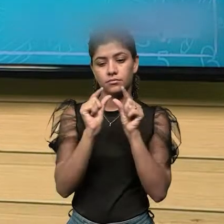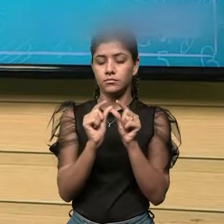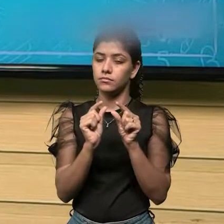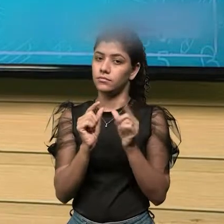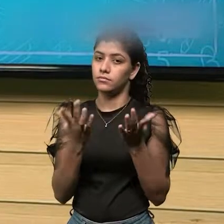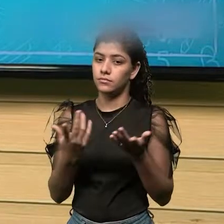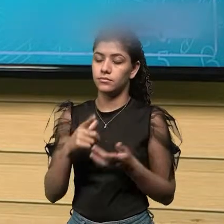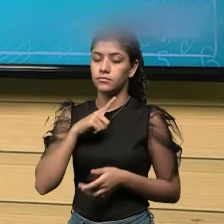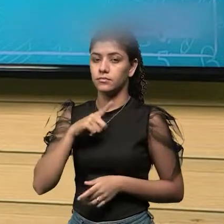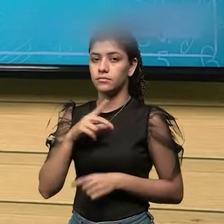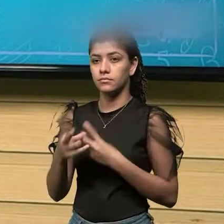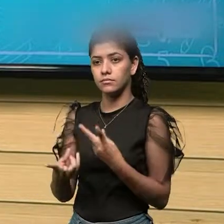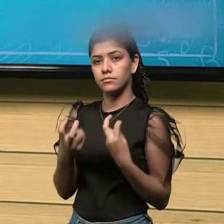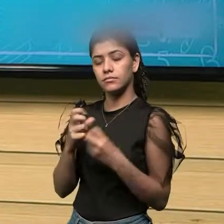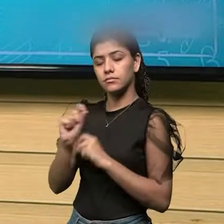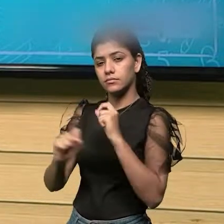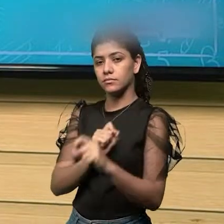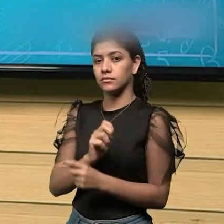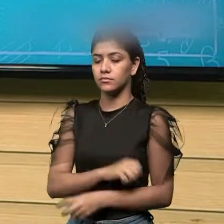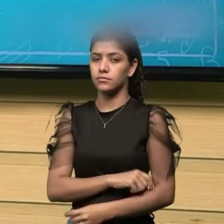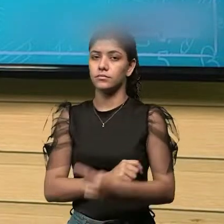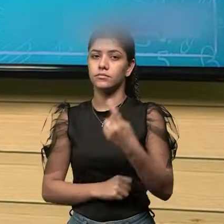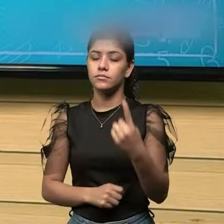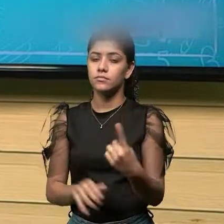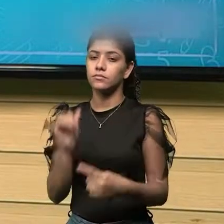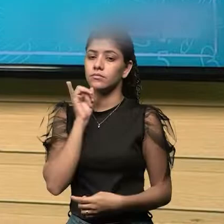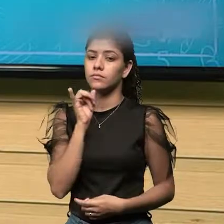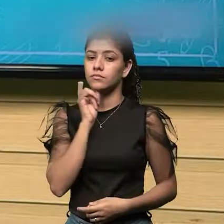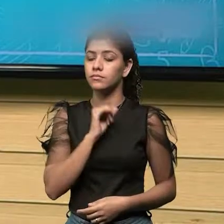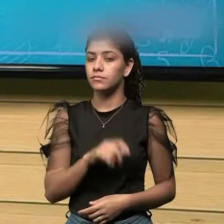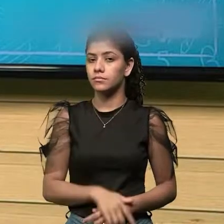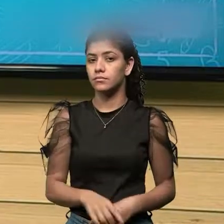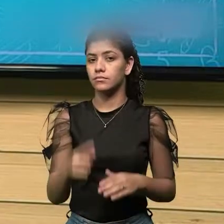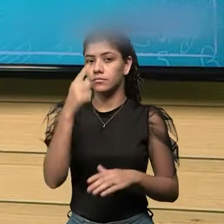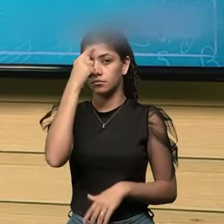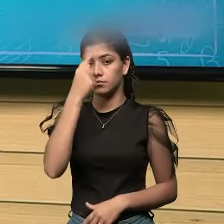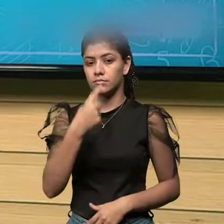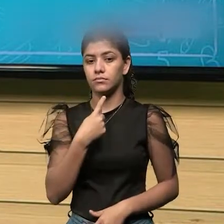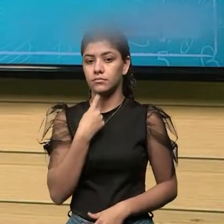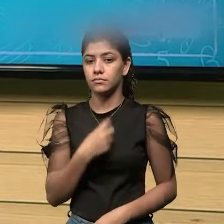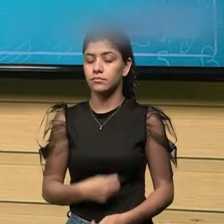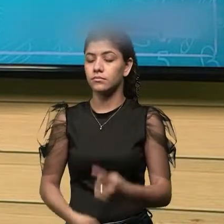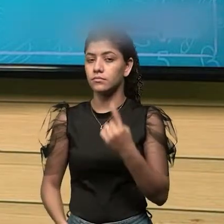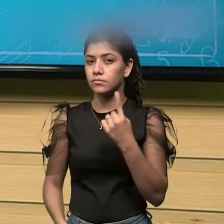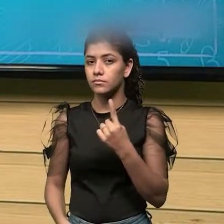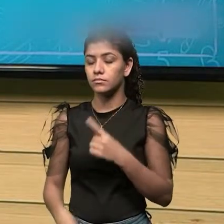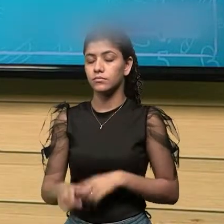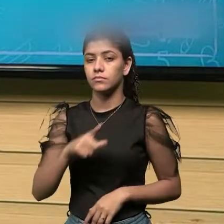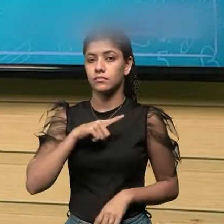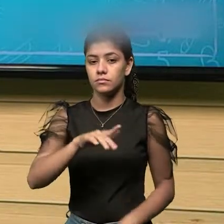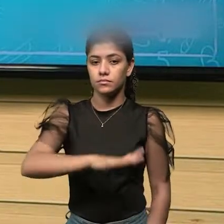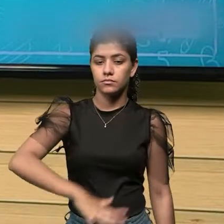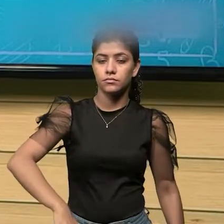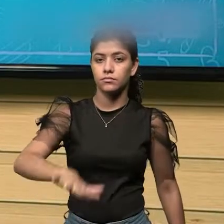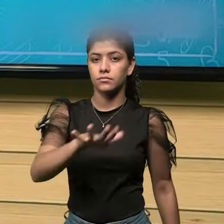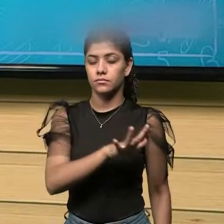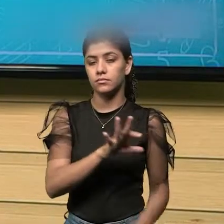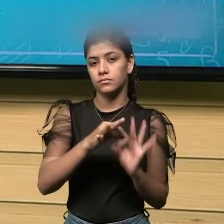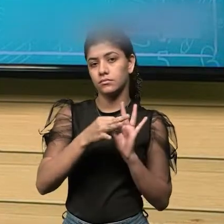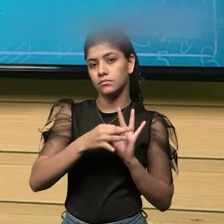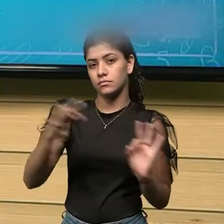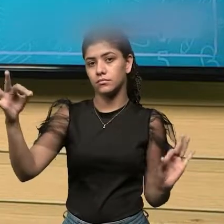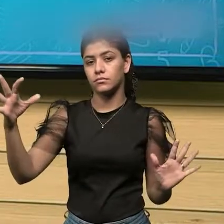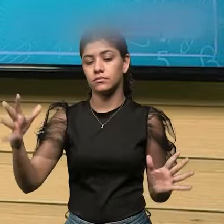vendo um dos exemplos, nessa imagem, é só um dos exemplos em que esta área de medida, esse